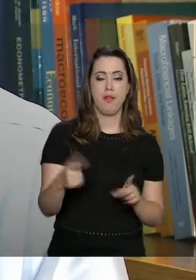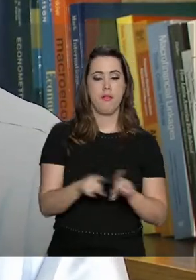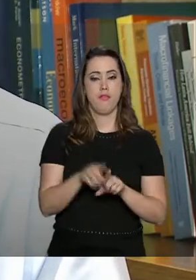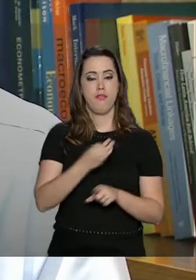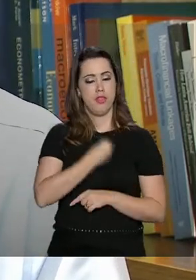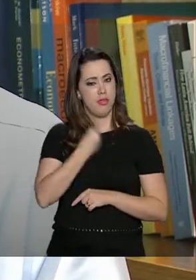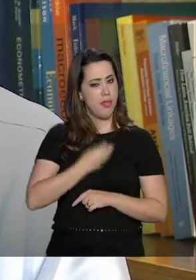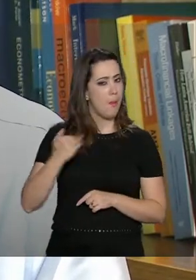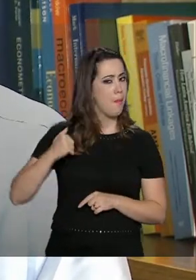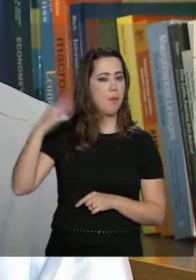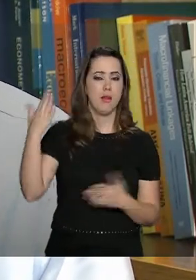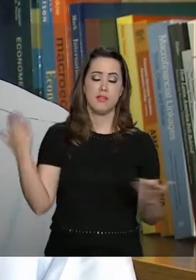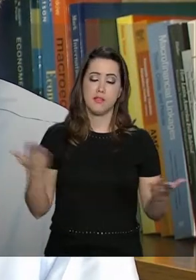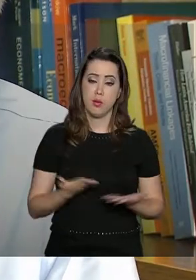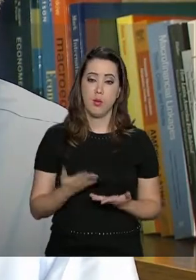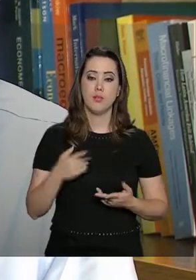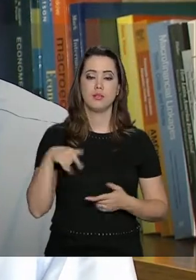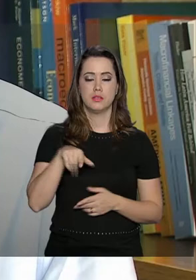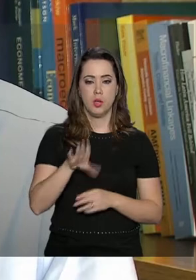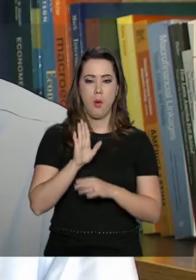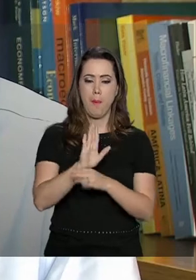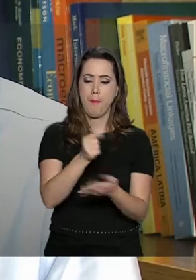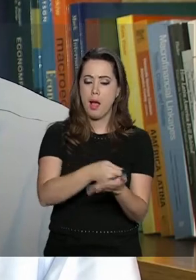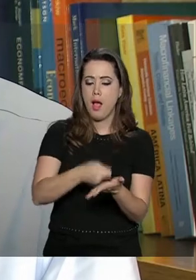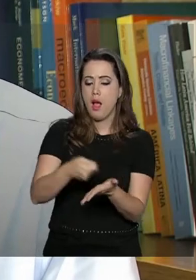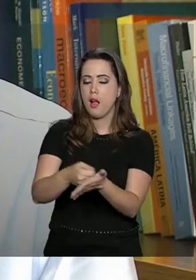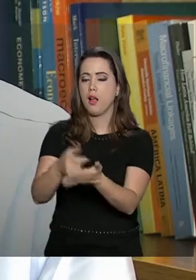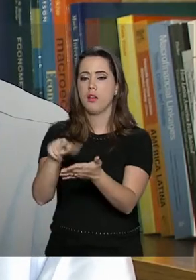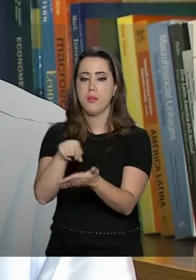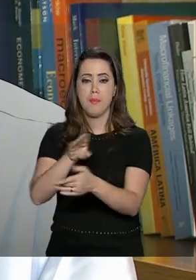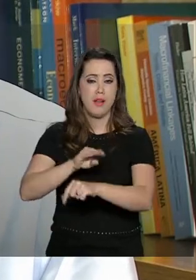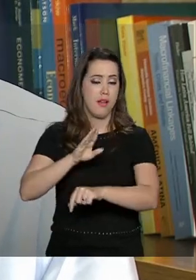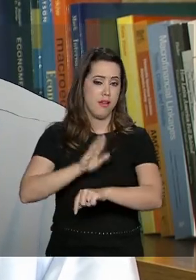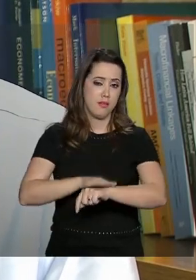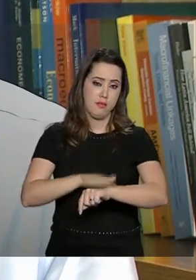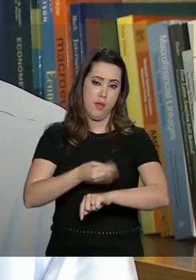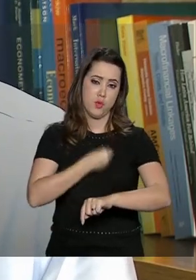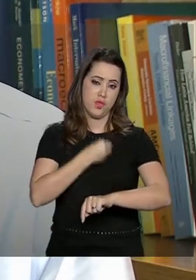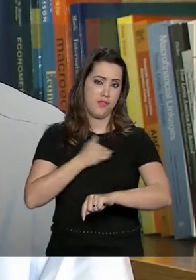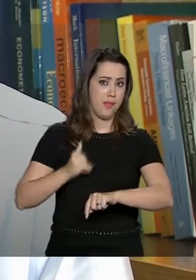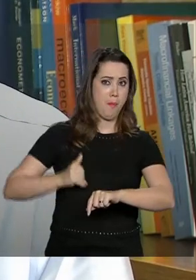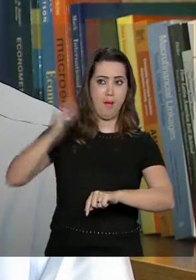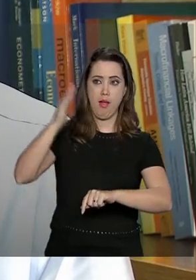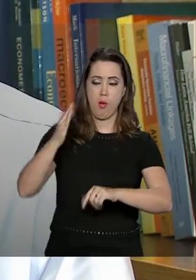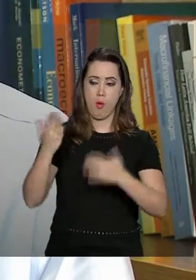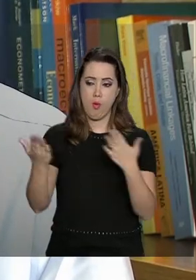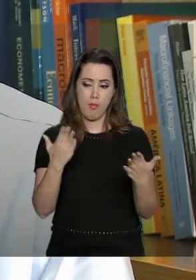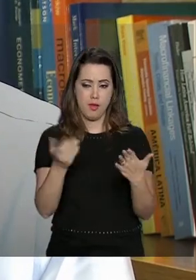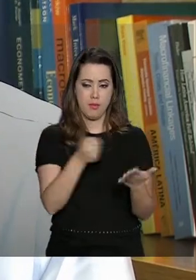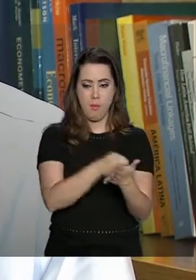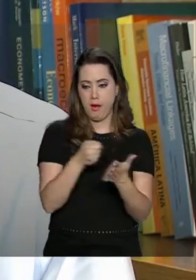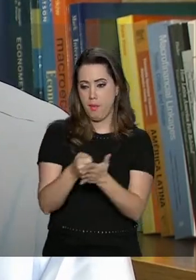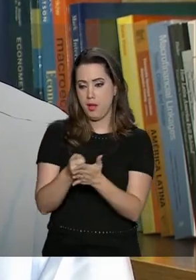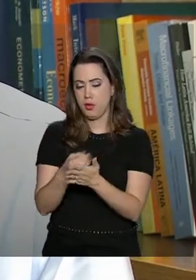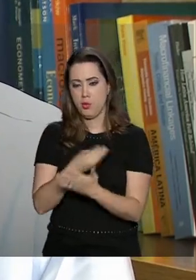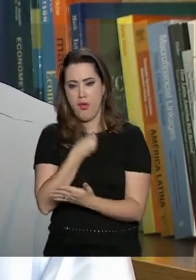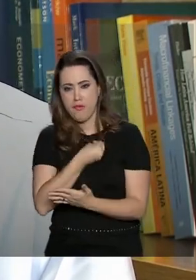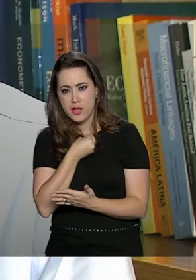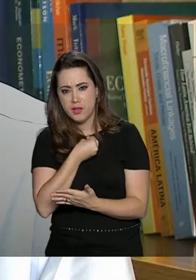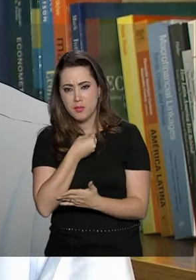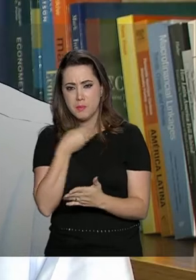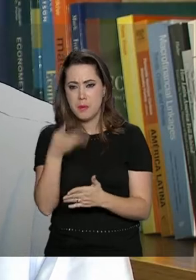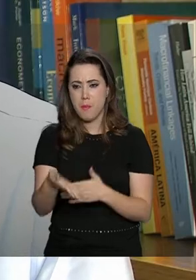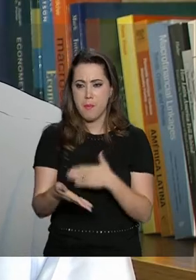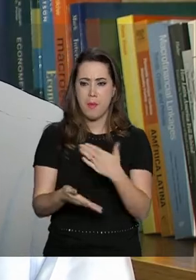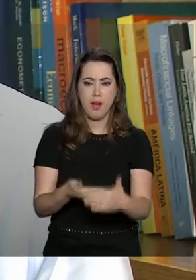população está vivendo muito mais, ela está contribuindo tanto e está vivendo muito mais do que contribui. Essa conta não fecha no tempo. Então, a reforma da